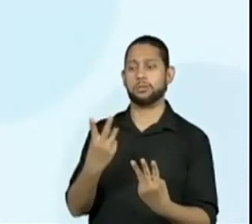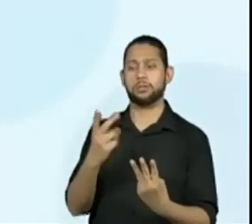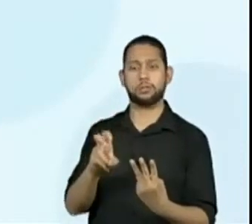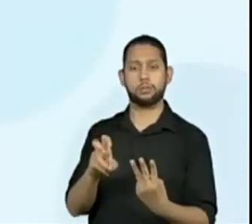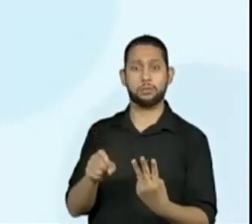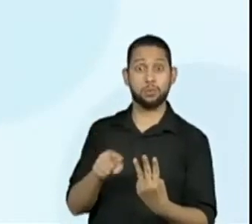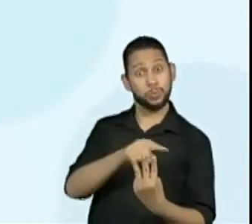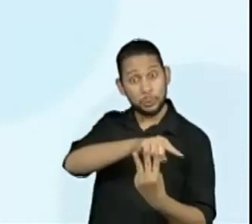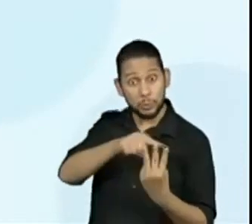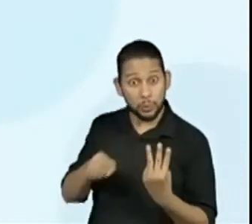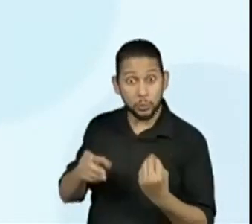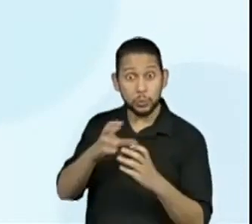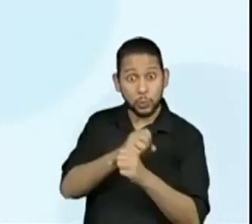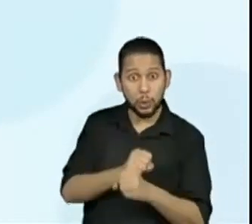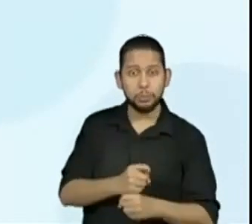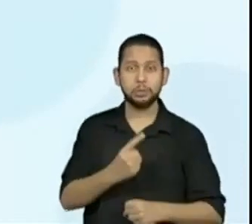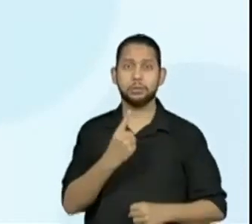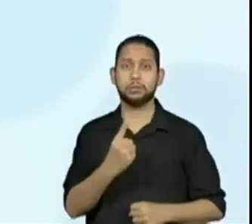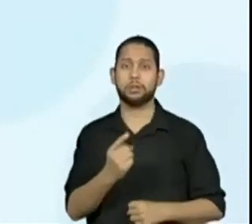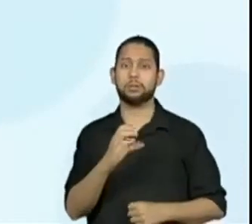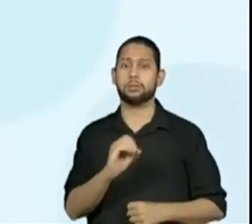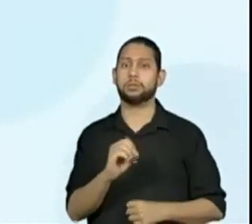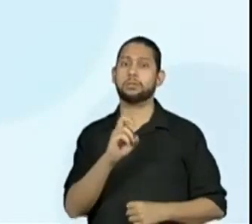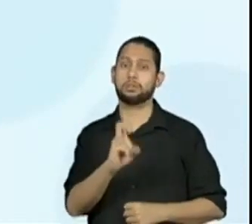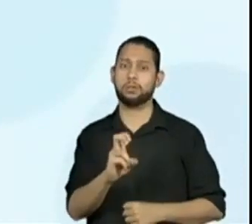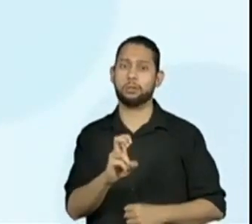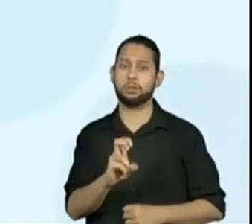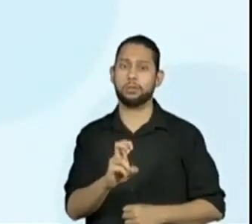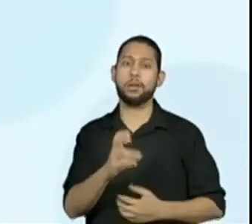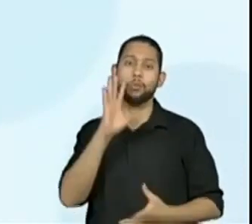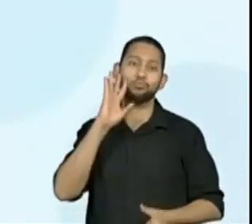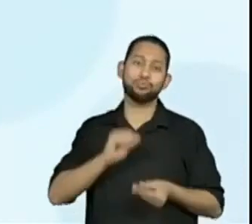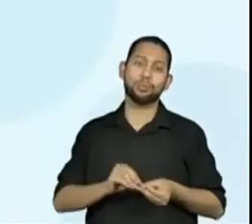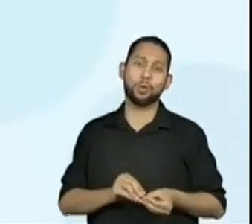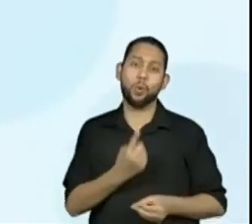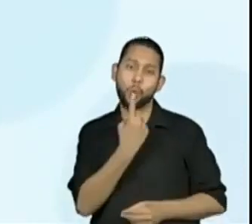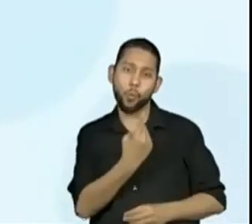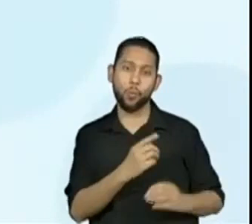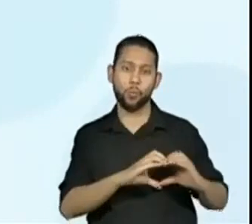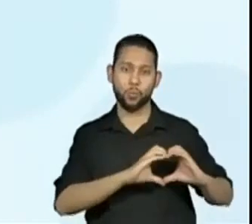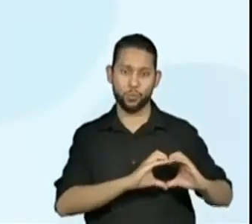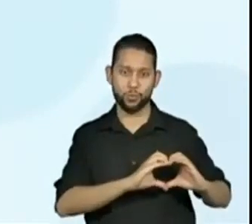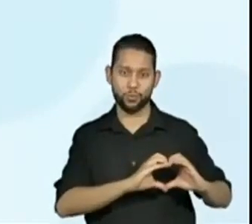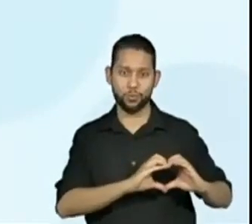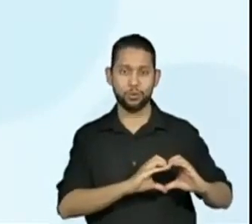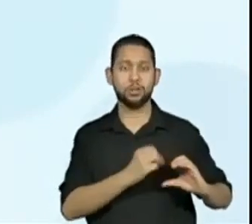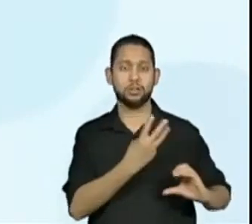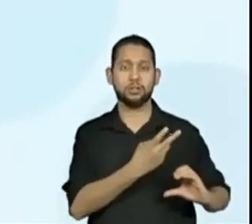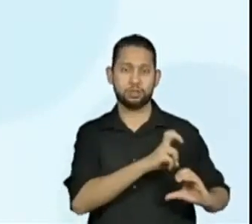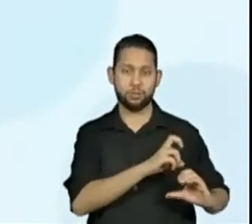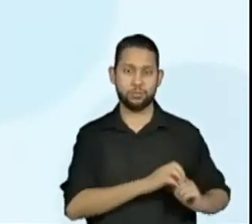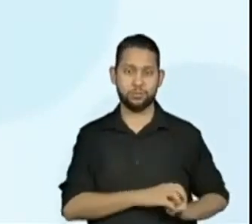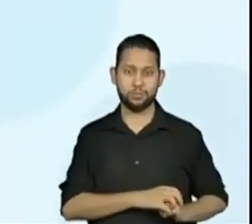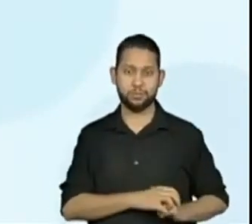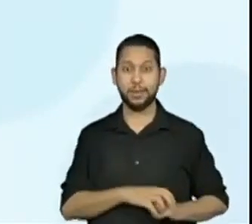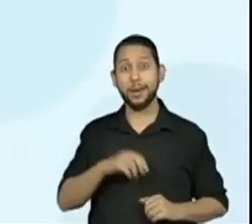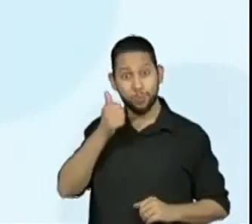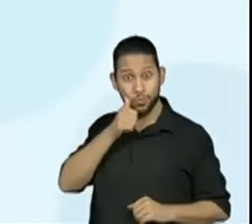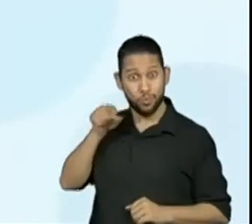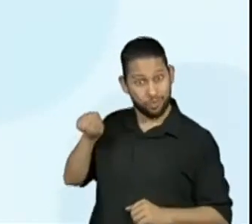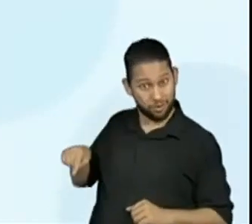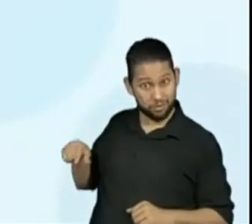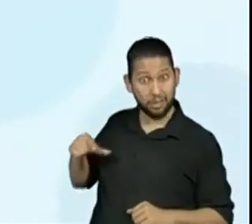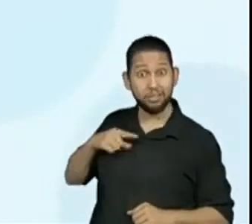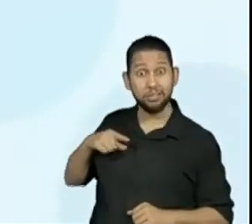que é igual a 35. Já Solange tem direito a 2, que é